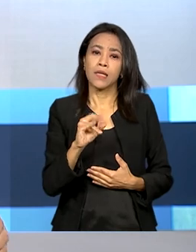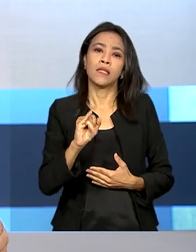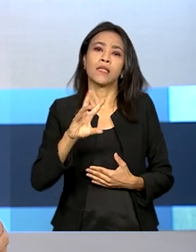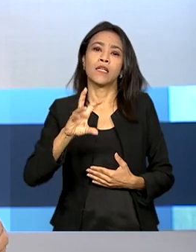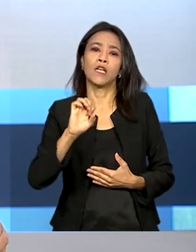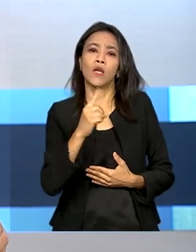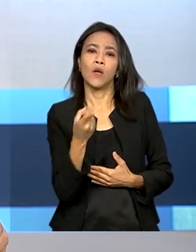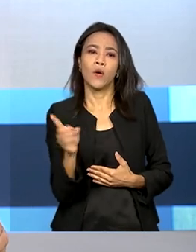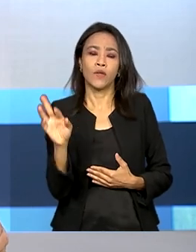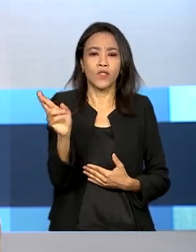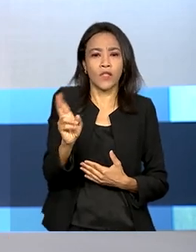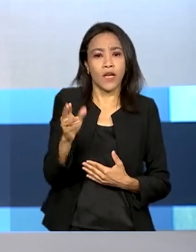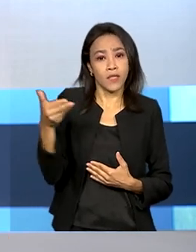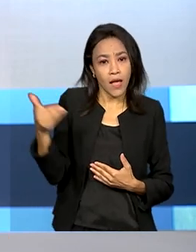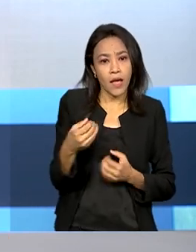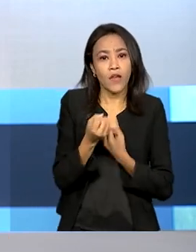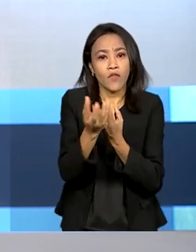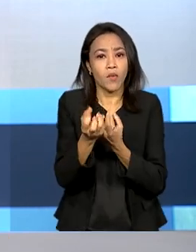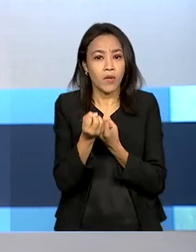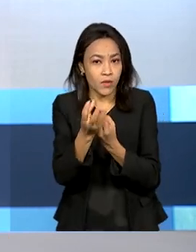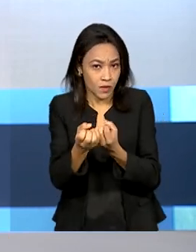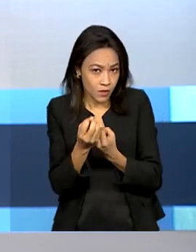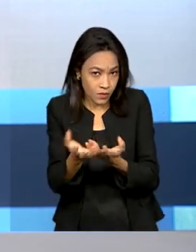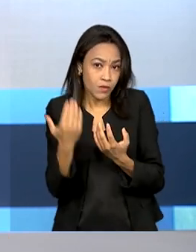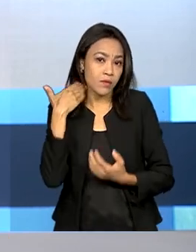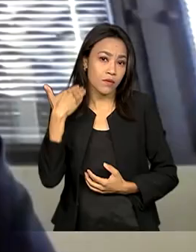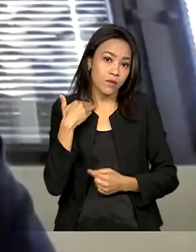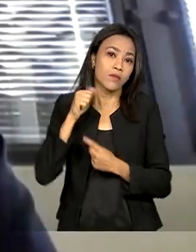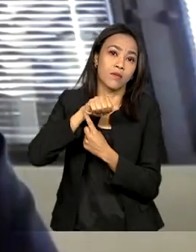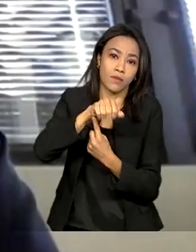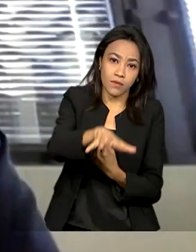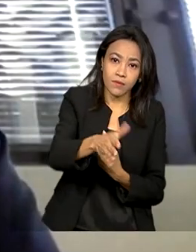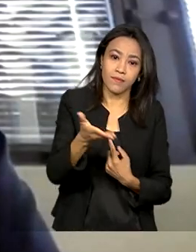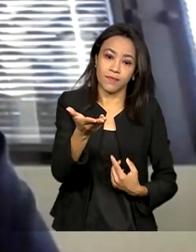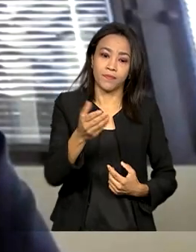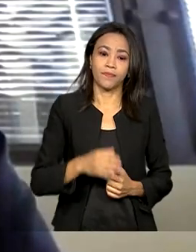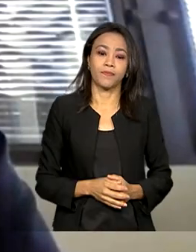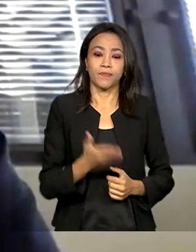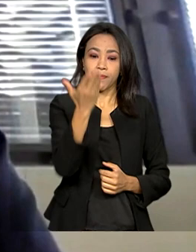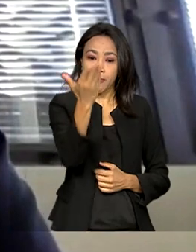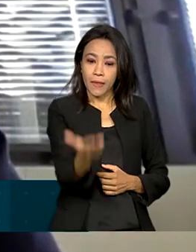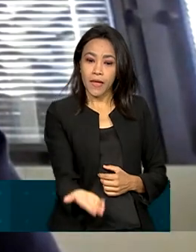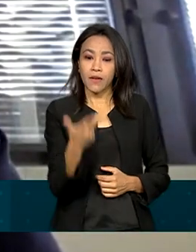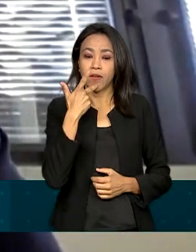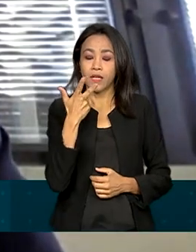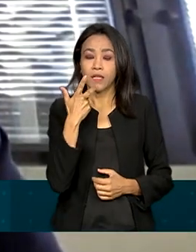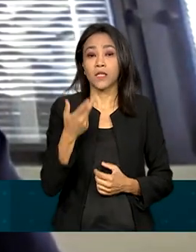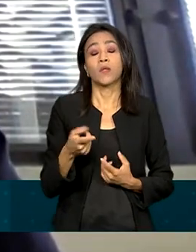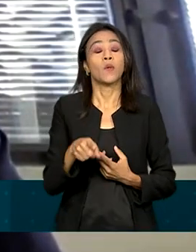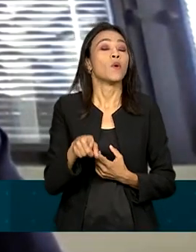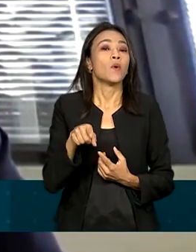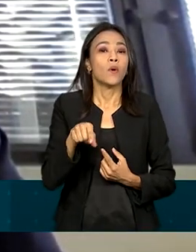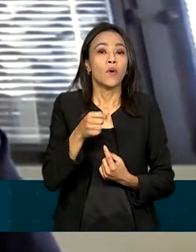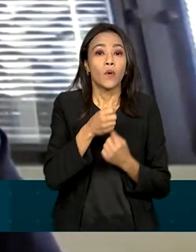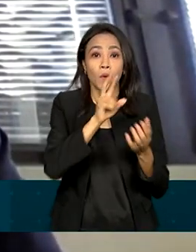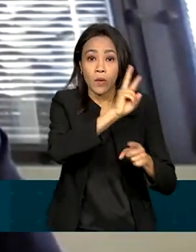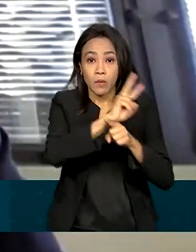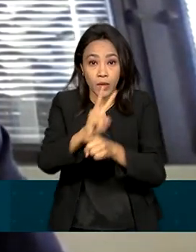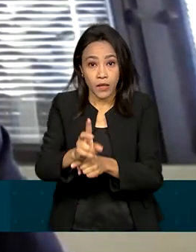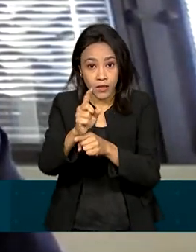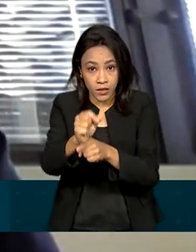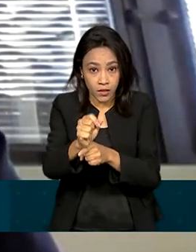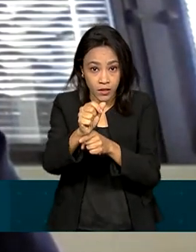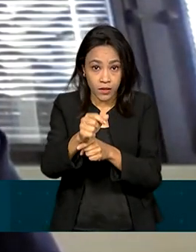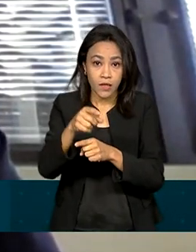das estatísticas monetárias e de crédito do Banco Central. O crédito ampliado ao setor não financeiro atingiu 14